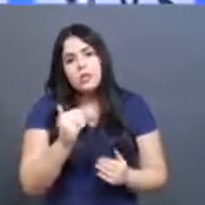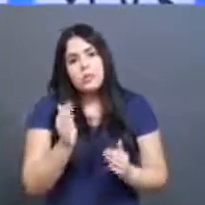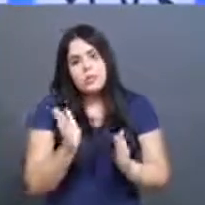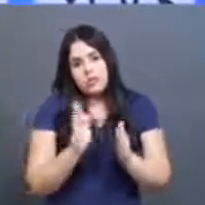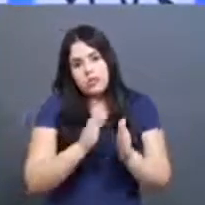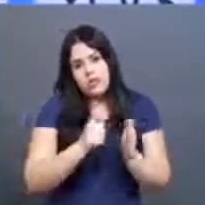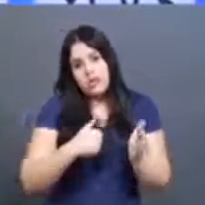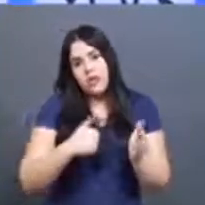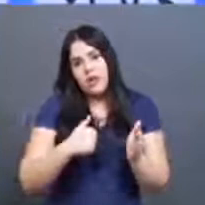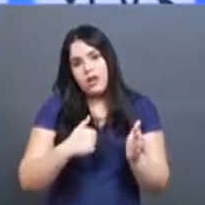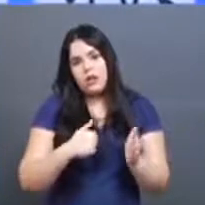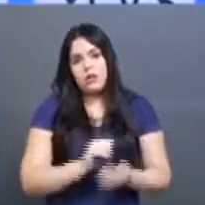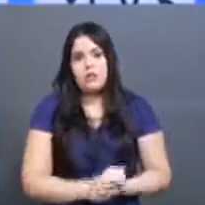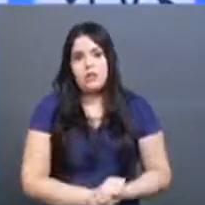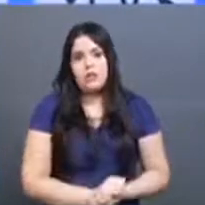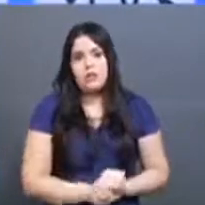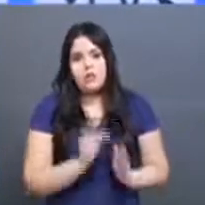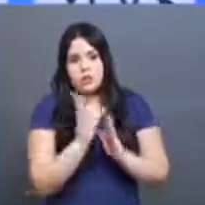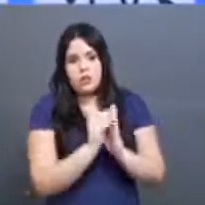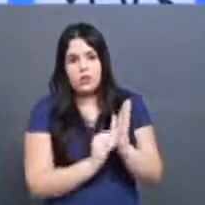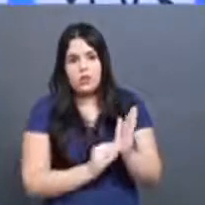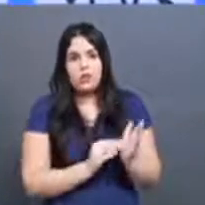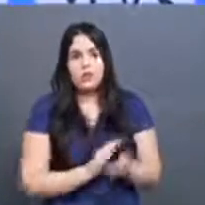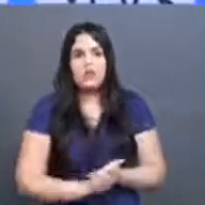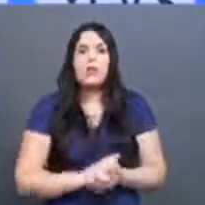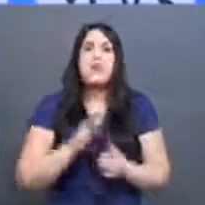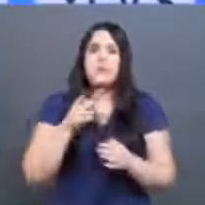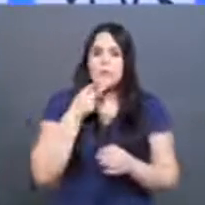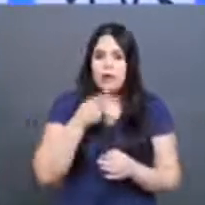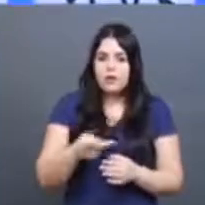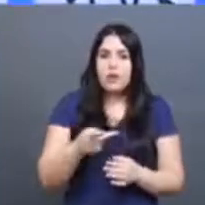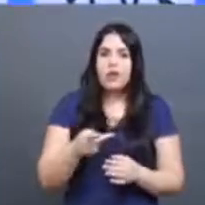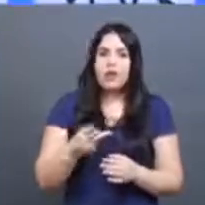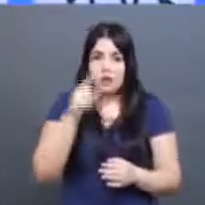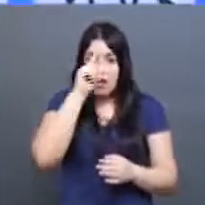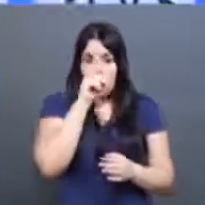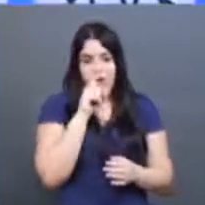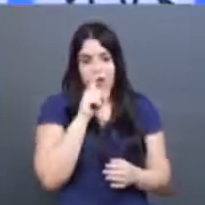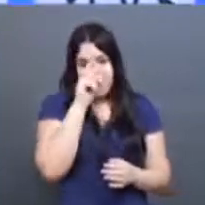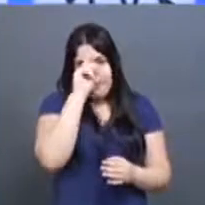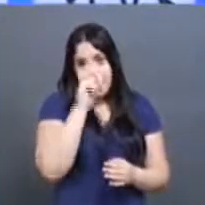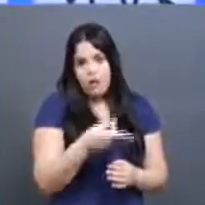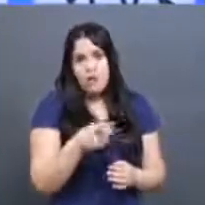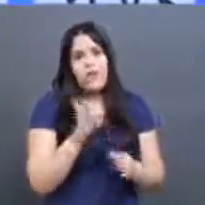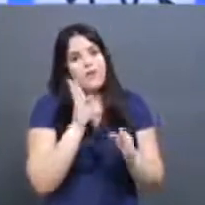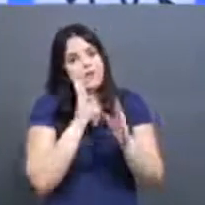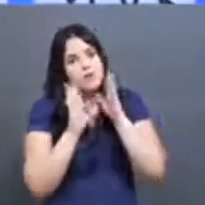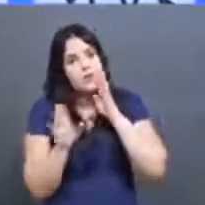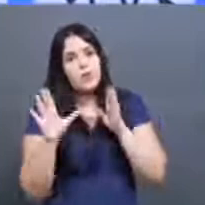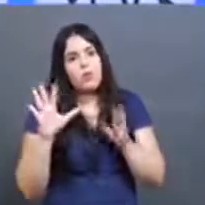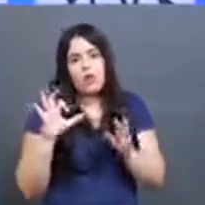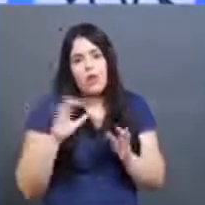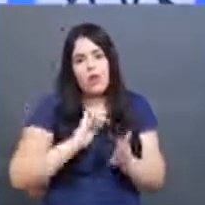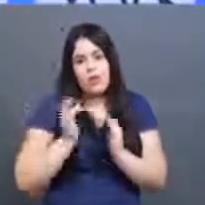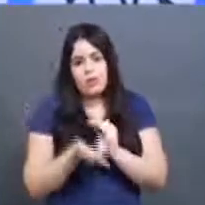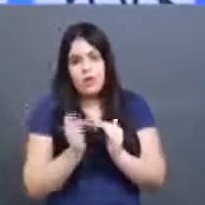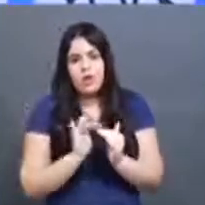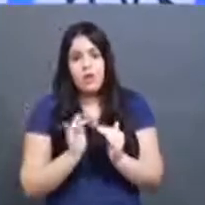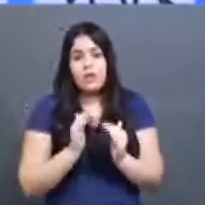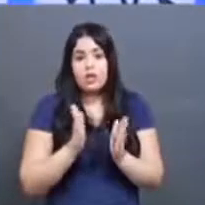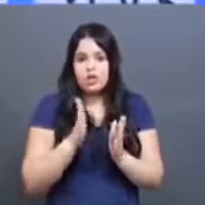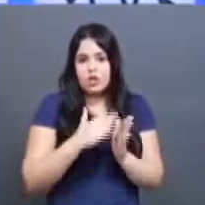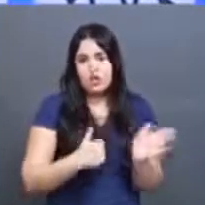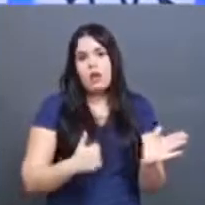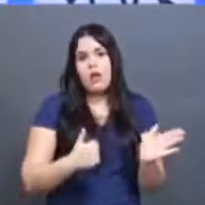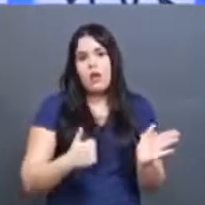que intime esses aplicativos, essas redes sociais, esses sítios da internet, que retire esse conteúdo da forma mais